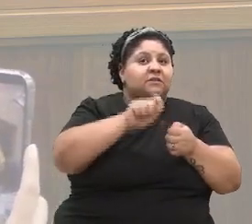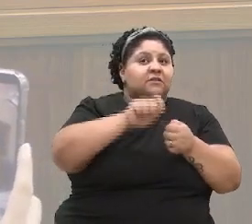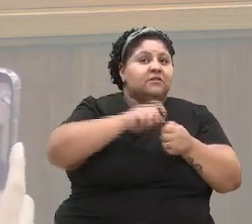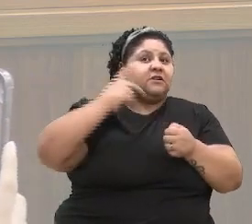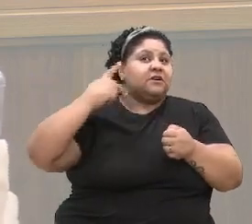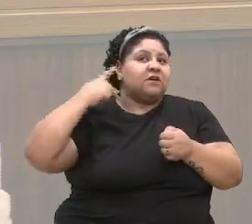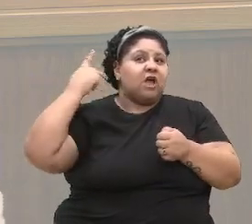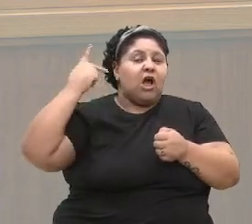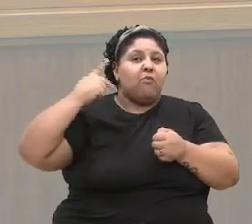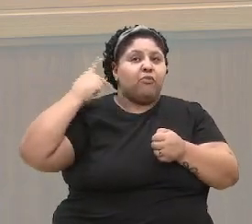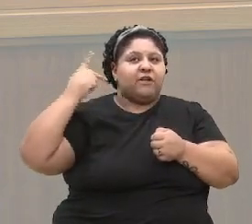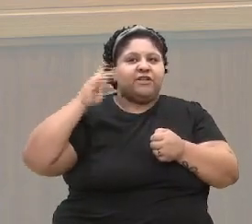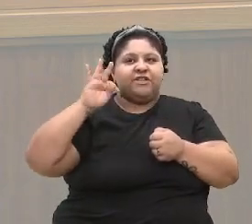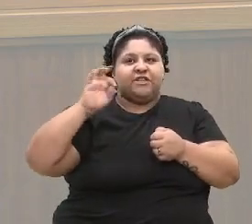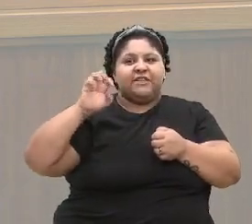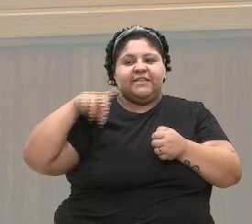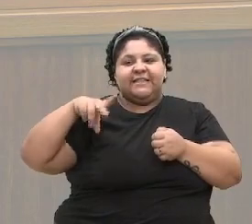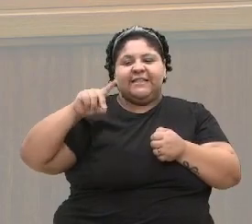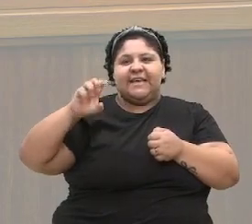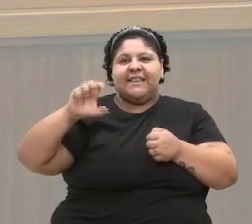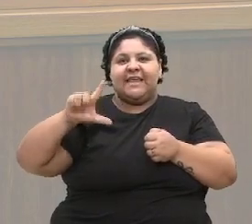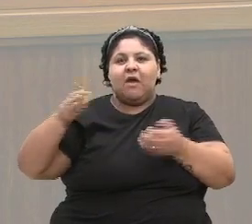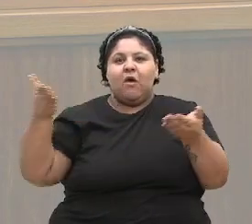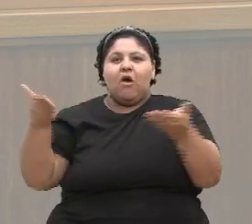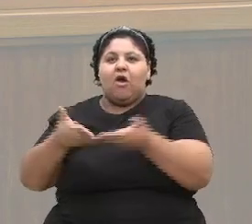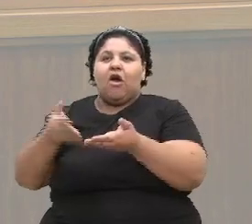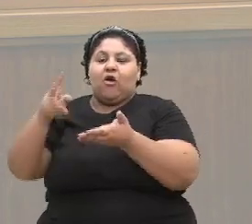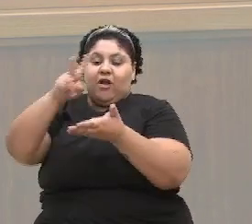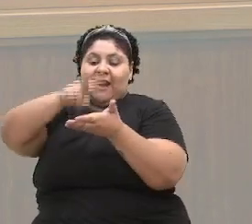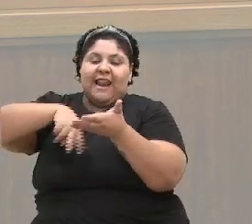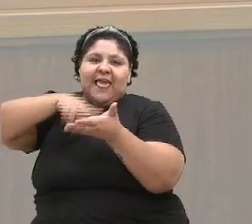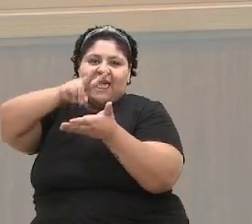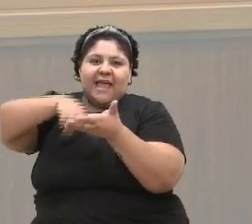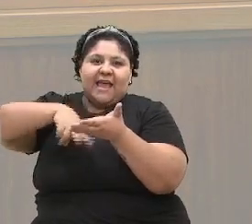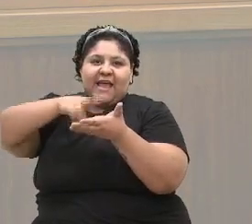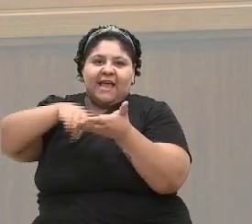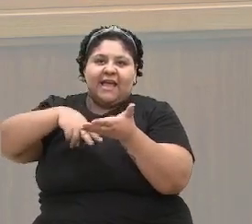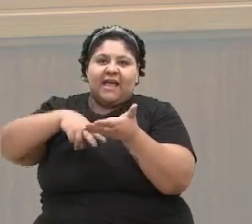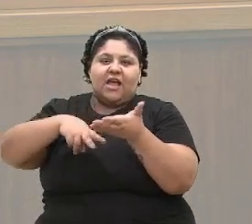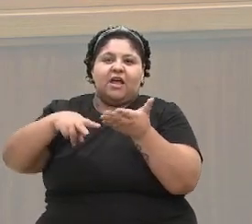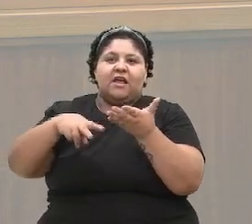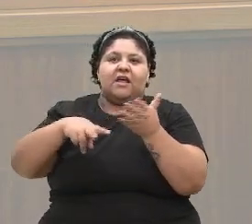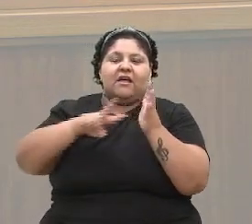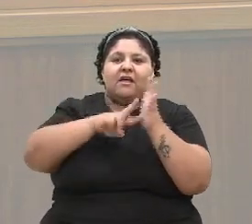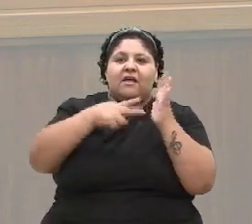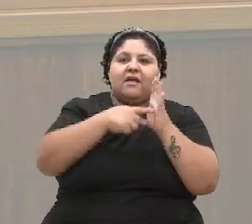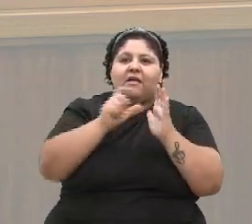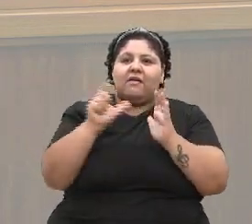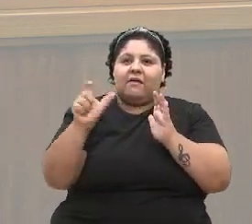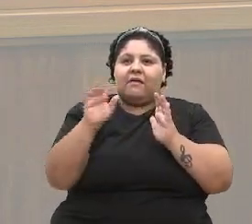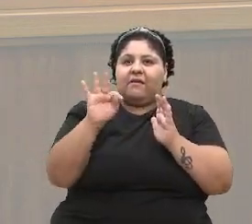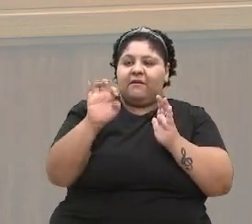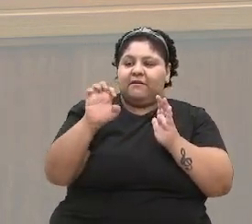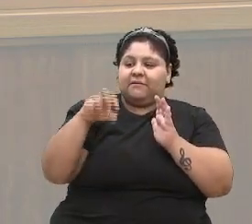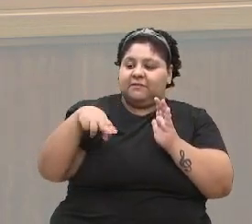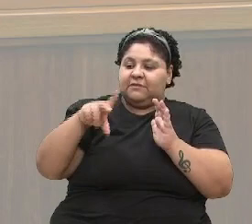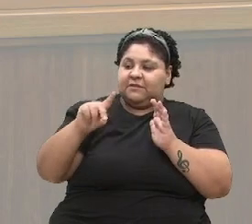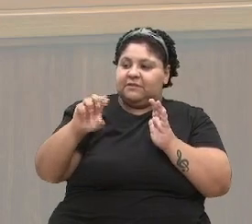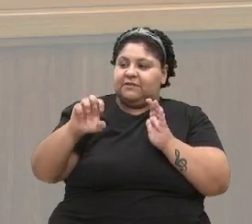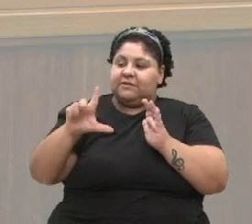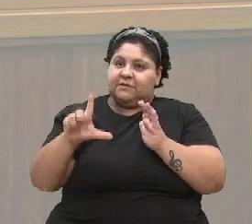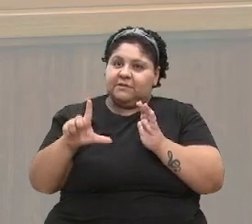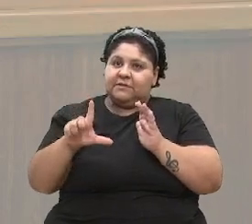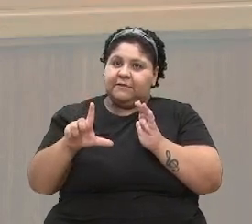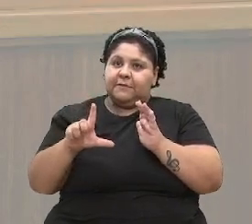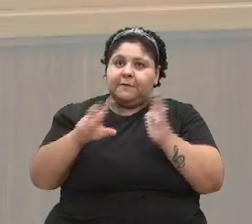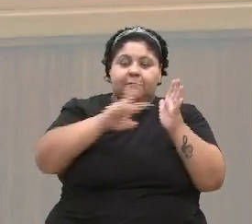Tendel. E nesse momento eu quero fazer aqui, ler para vocês o significado da palavra Tendel. No dicionário